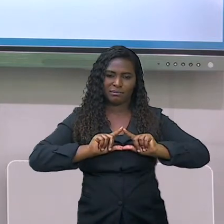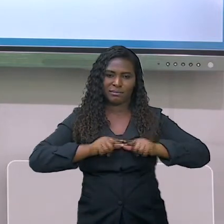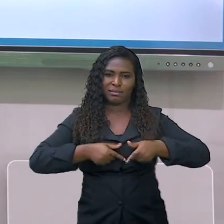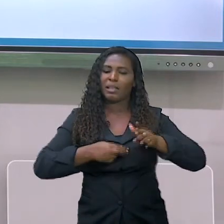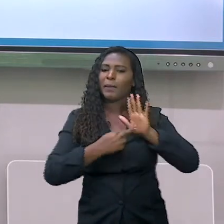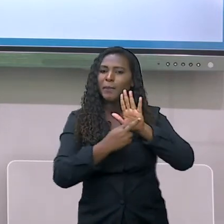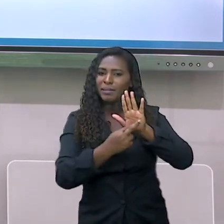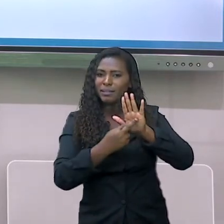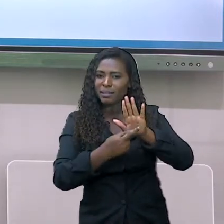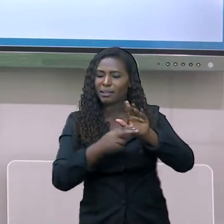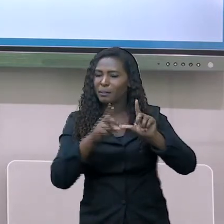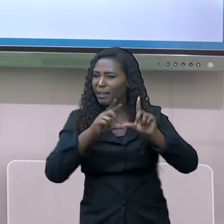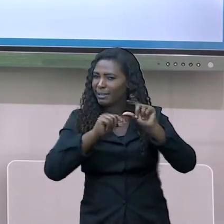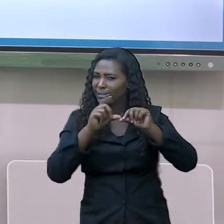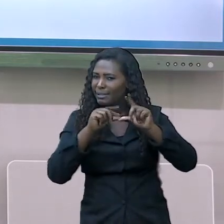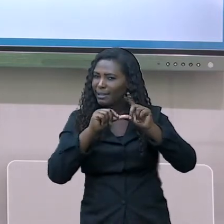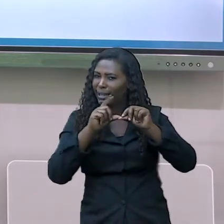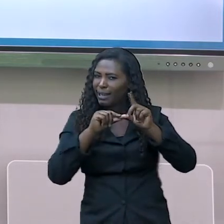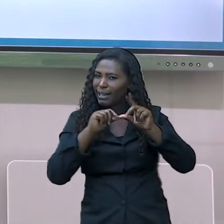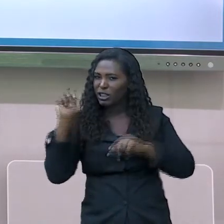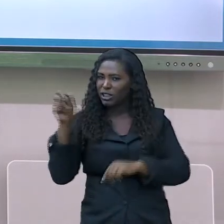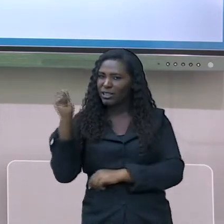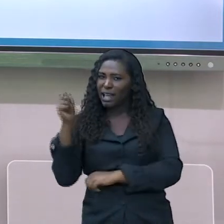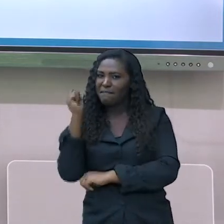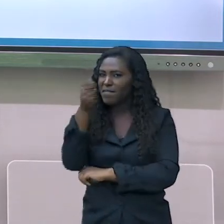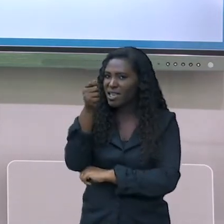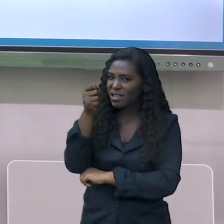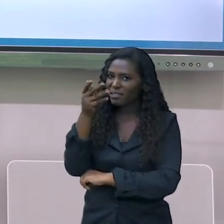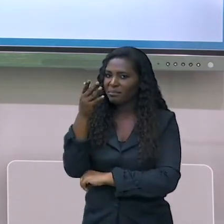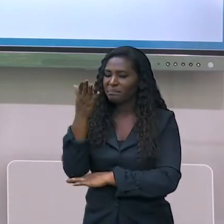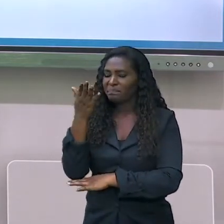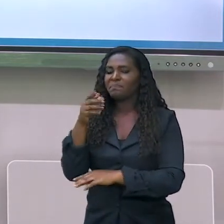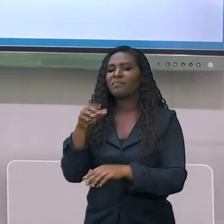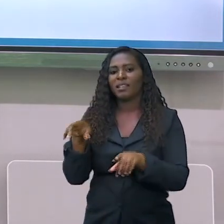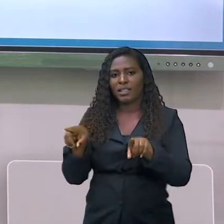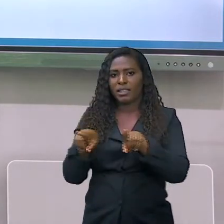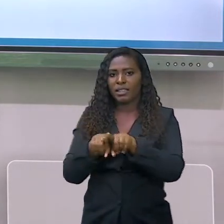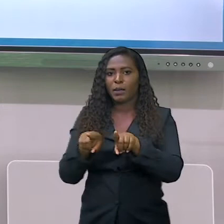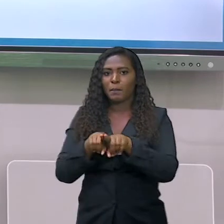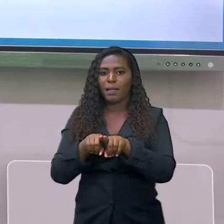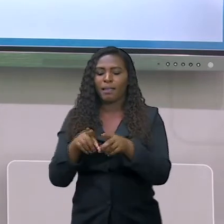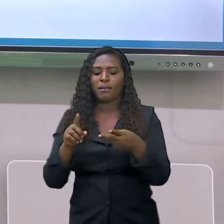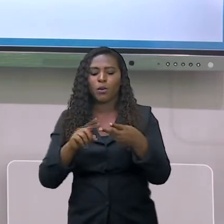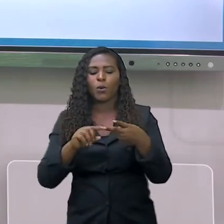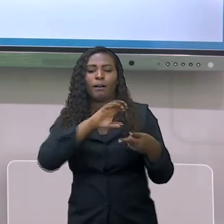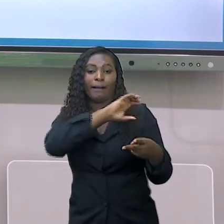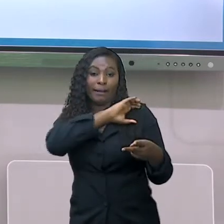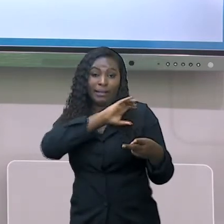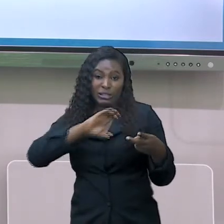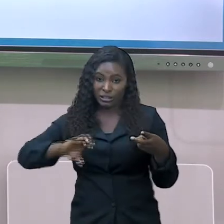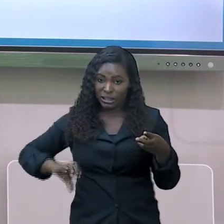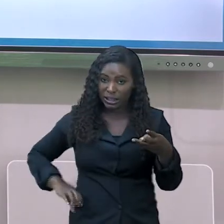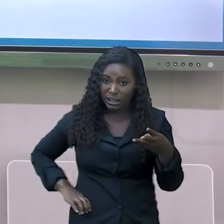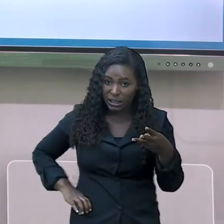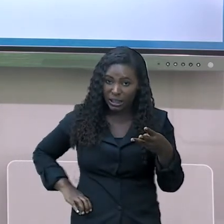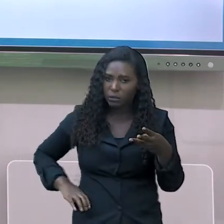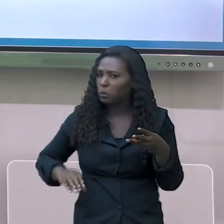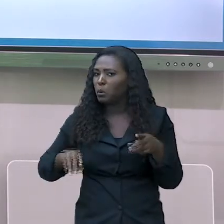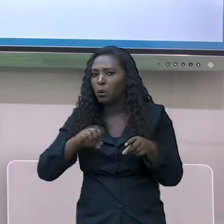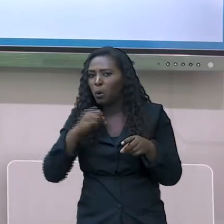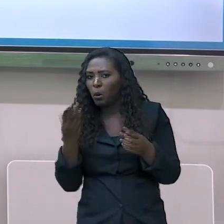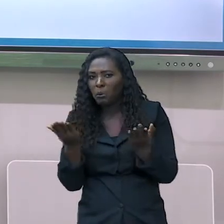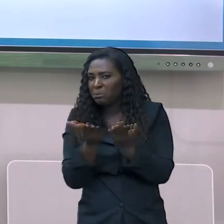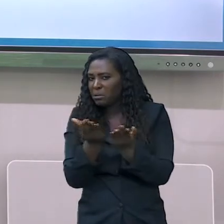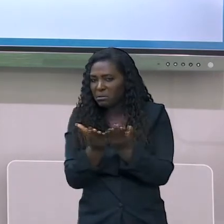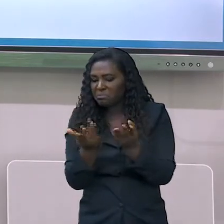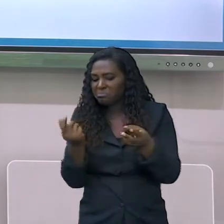Nós temos o cristianismo e nós temos o islamismo. O interessante é